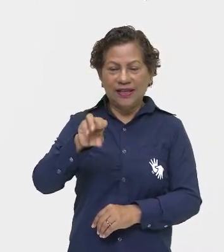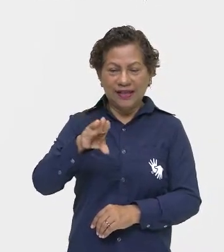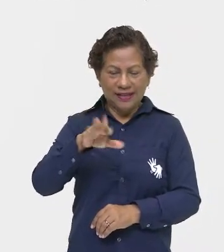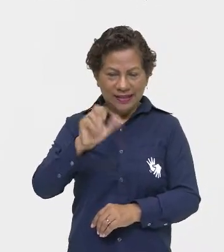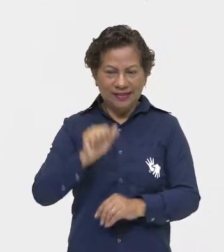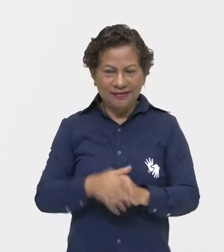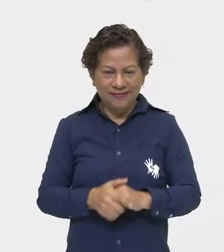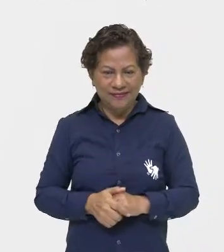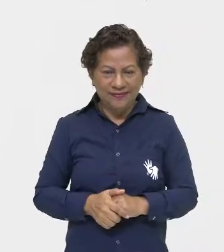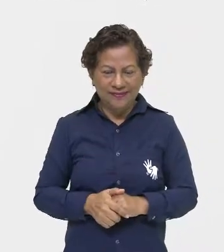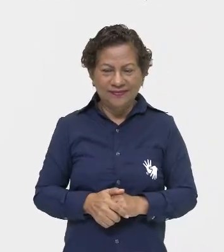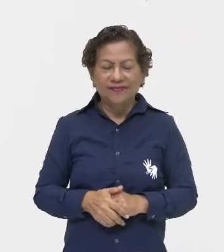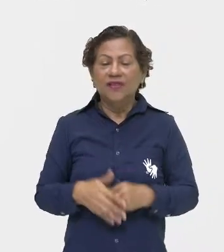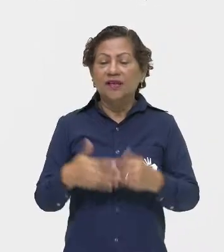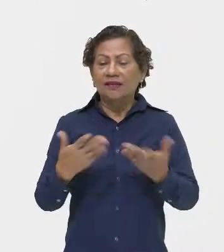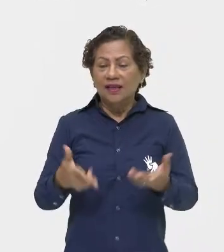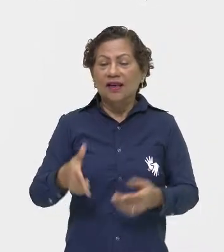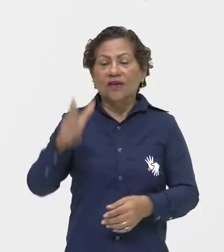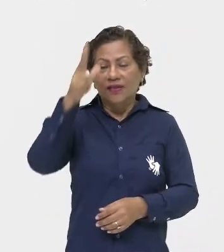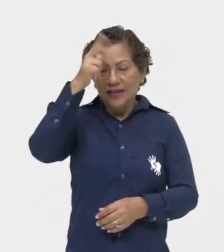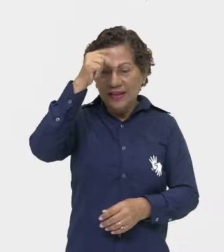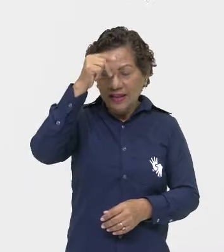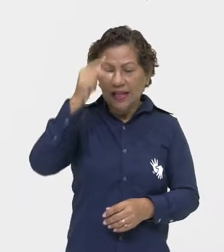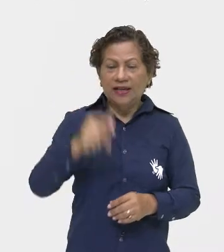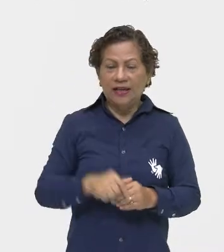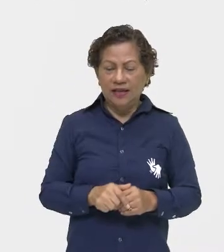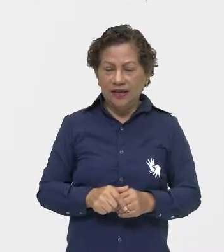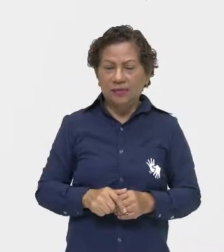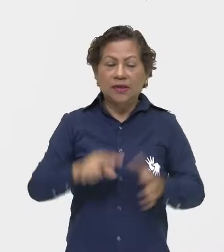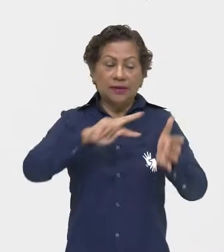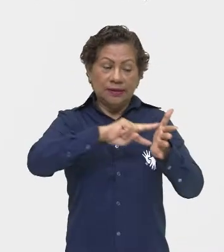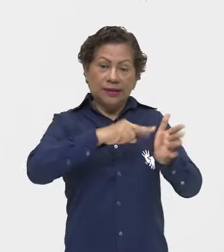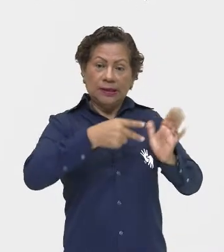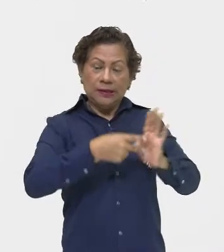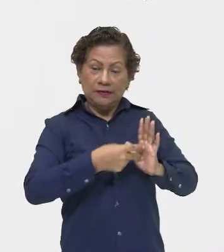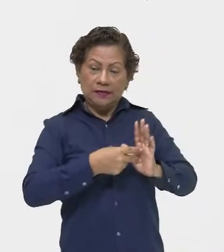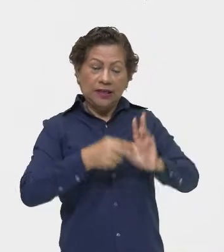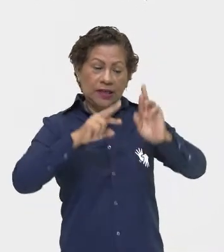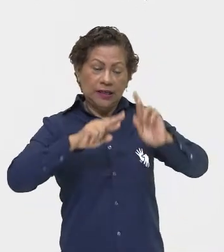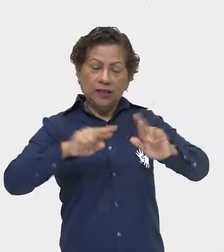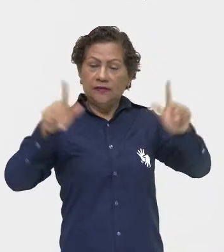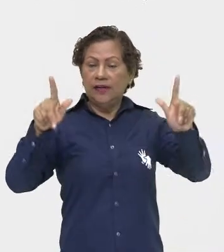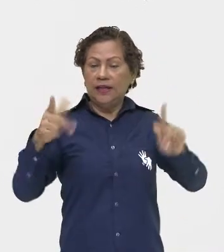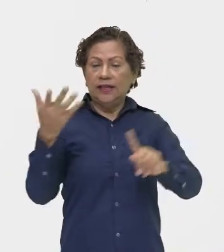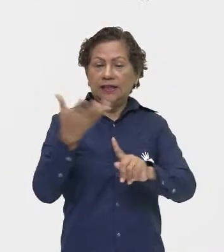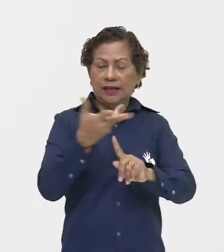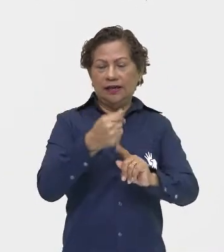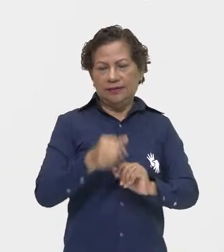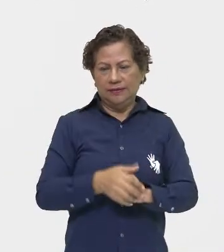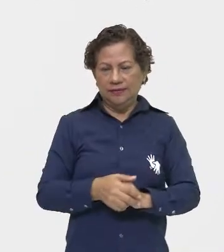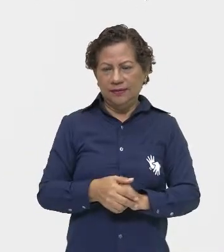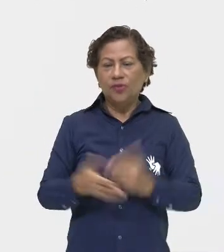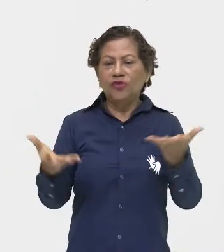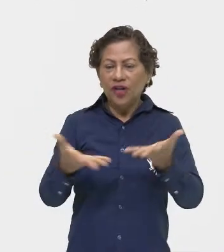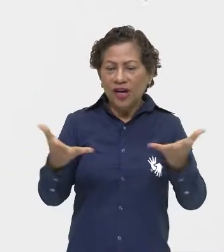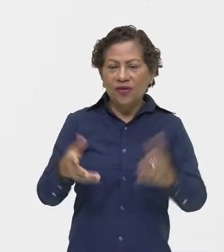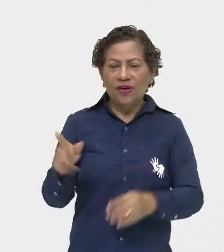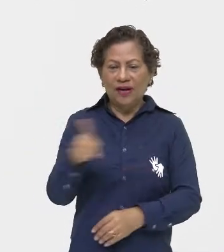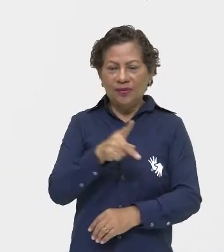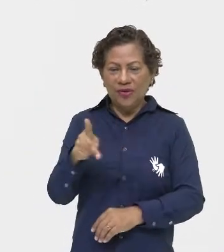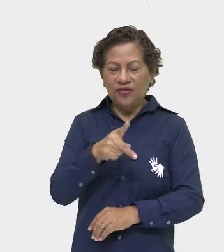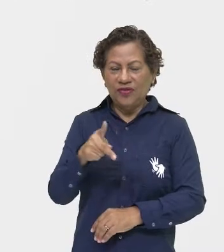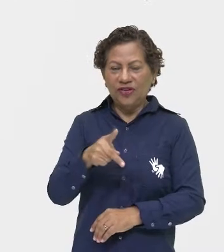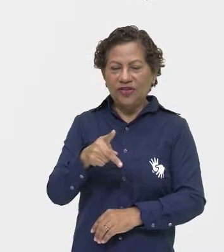E o dadaísmo é isso. Ele quer a desordem, ele quer o caos. E foi isso que eu causei agora, nesse momento aqui,